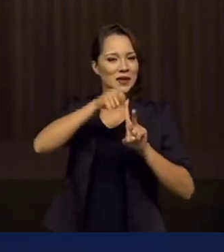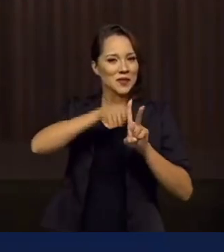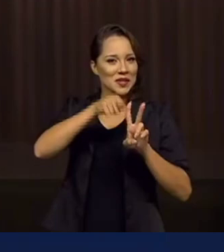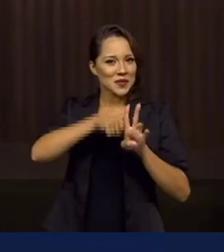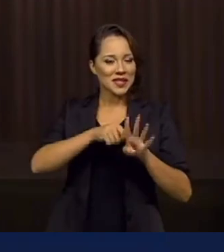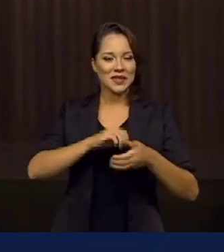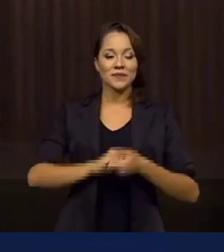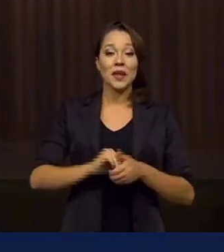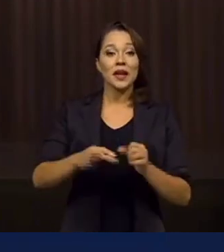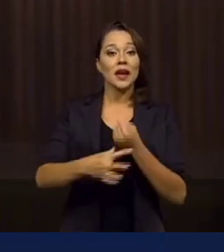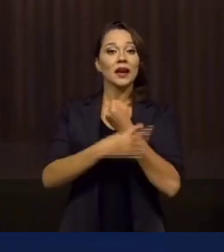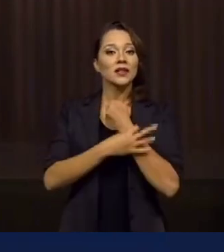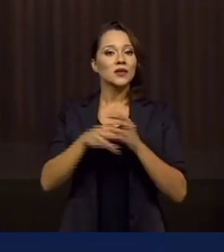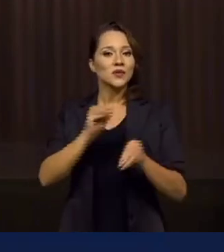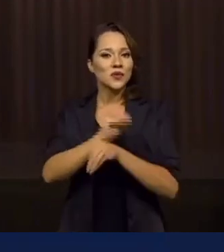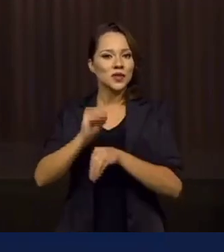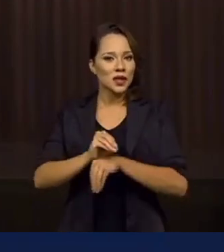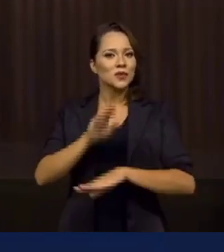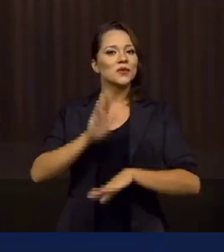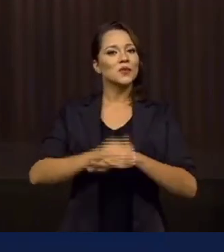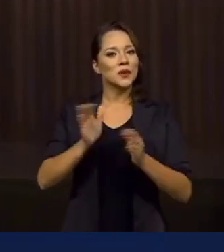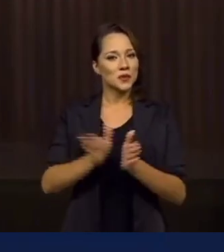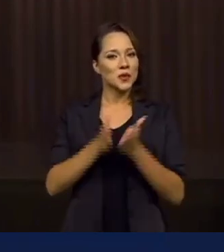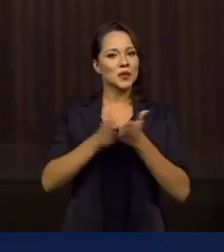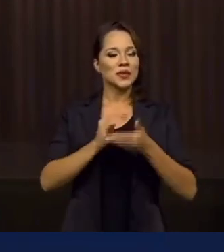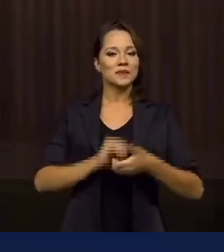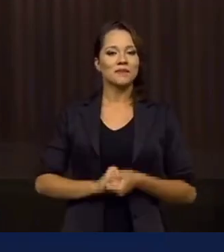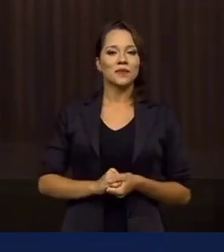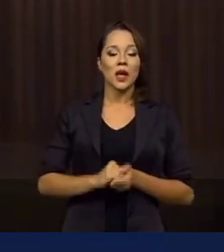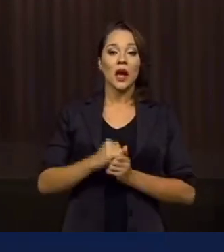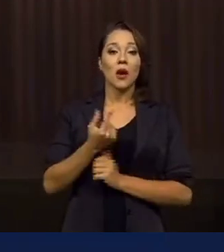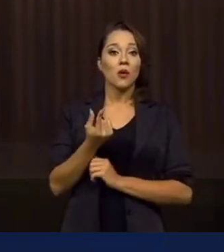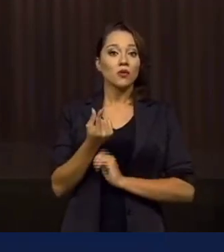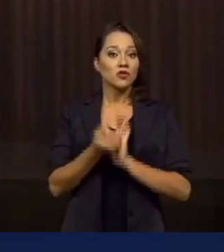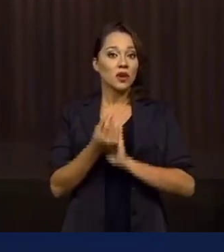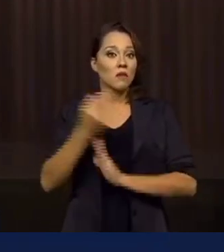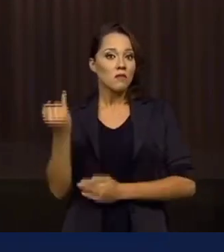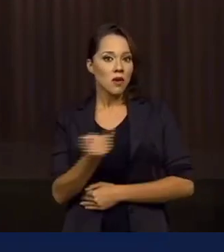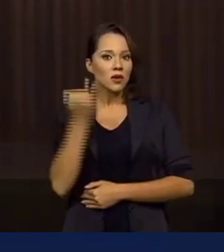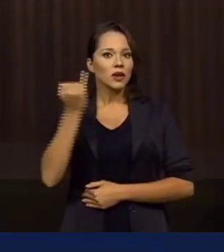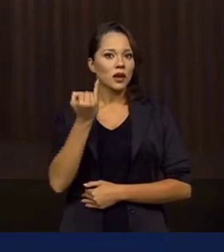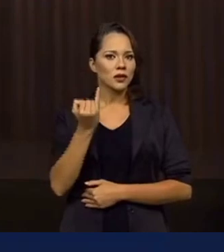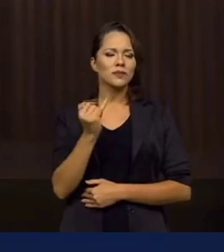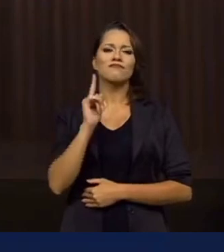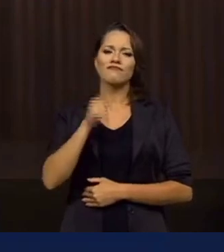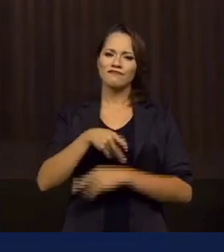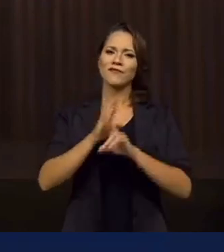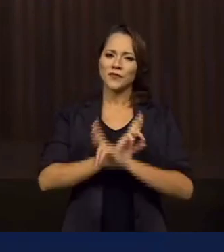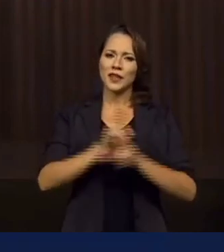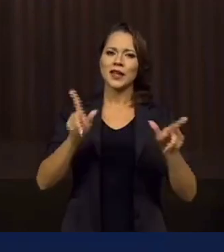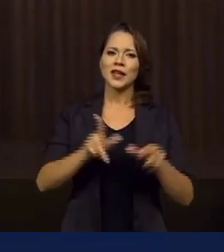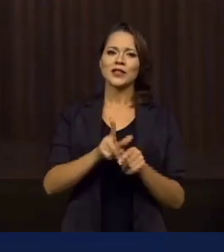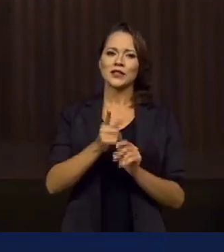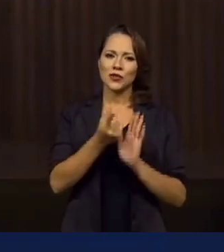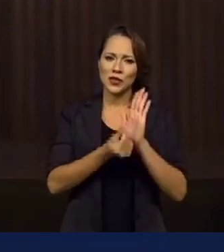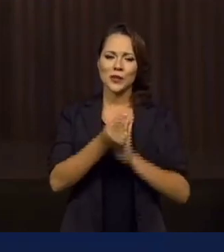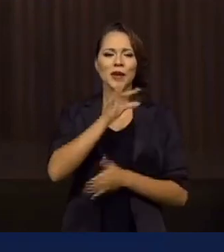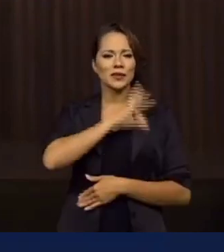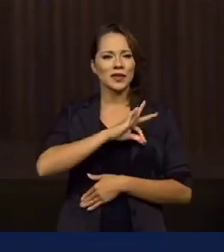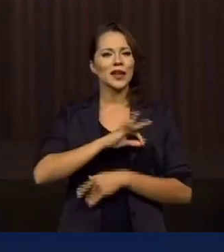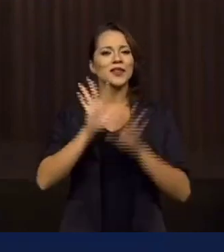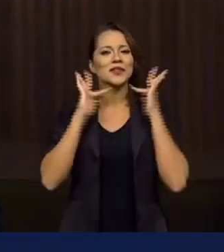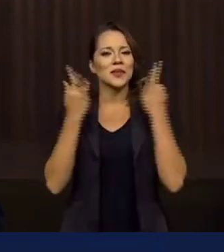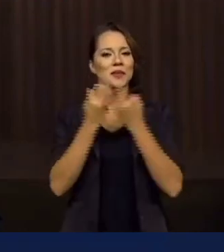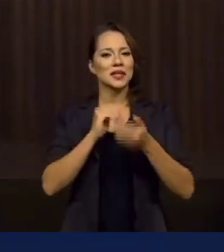meses, garantindo o sustento dos mais pobres. Um recurso importante, que faz toda a diferença no orçamento das famílias.